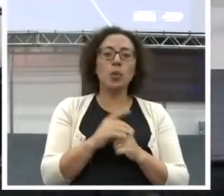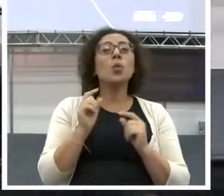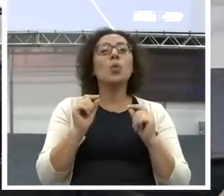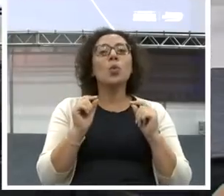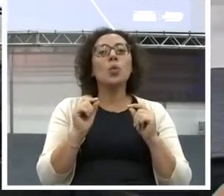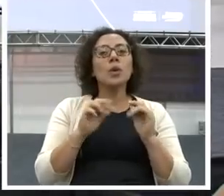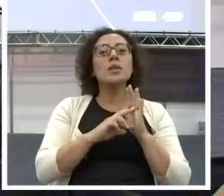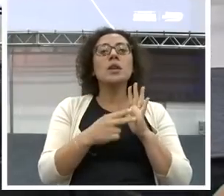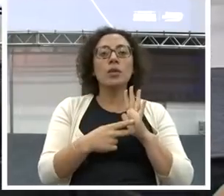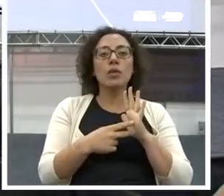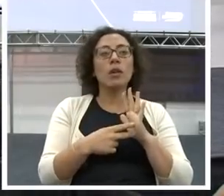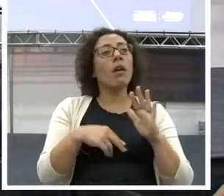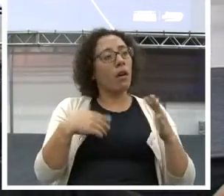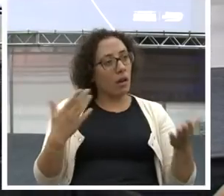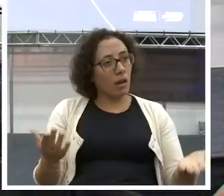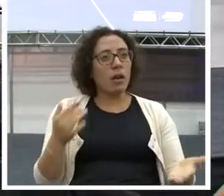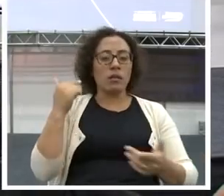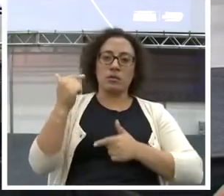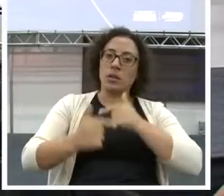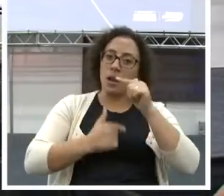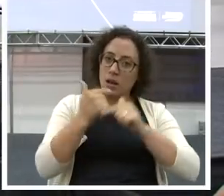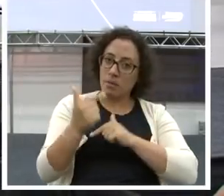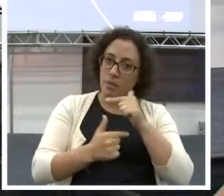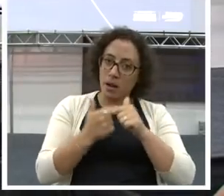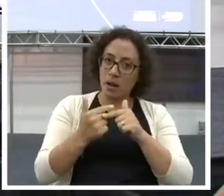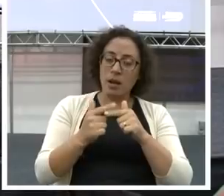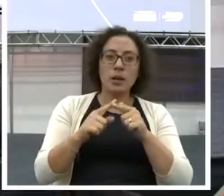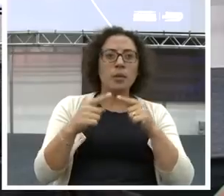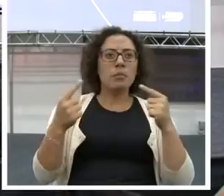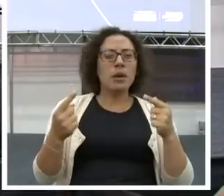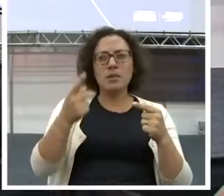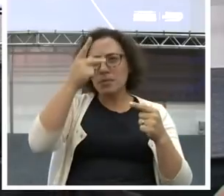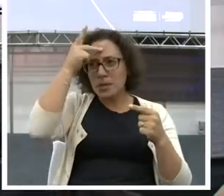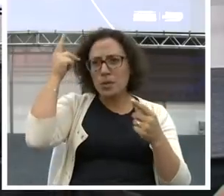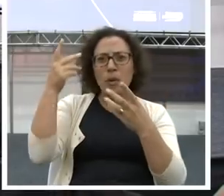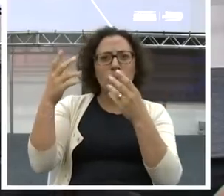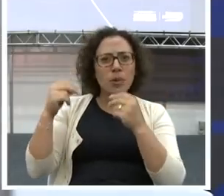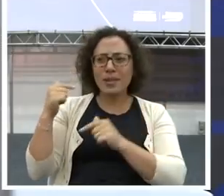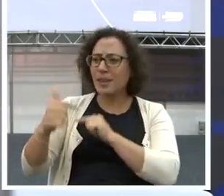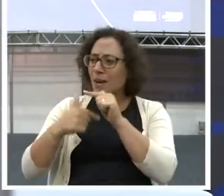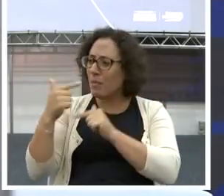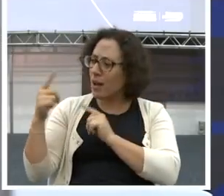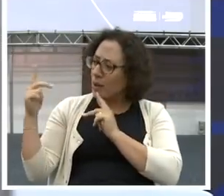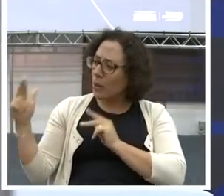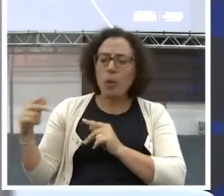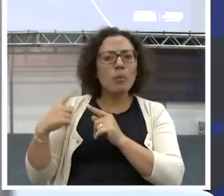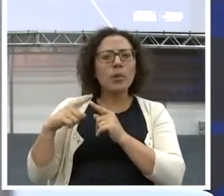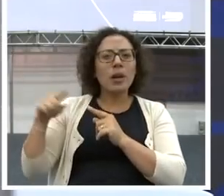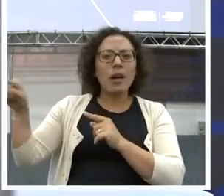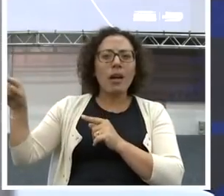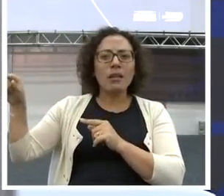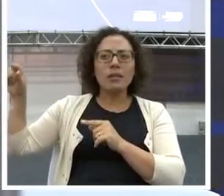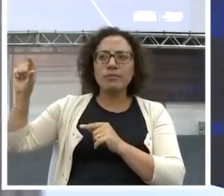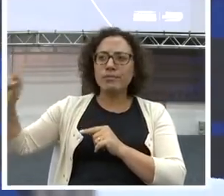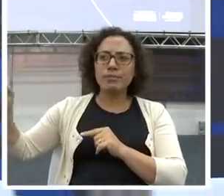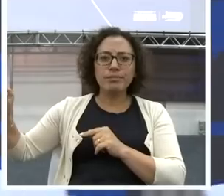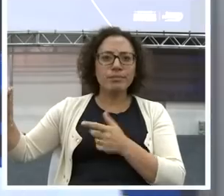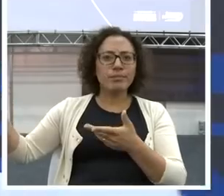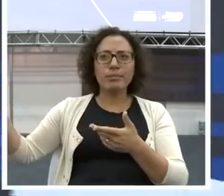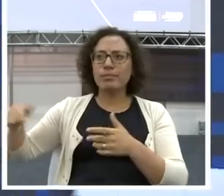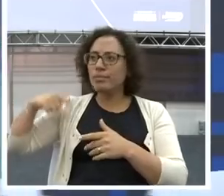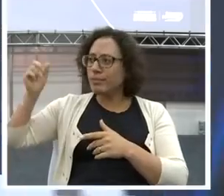Trabalho? Claro que sim. Mas tanta gente fez igual e não conseguiu. Por quê? Mente milionária.